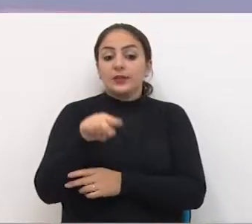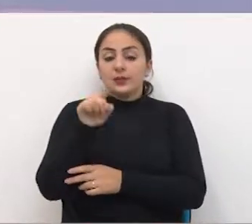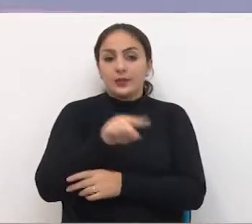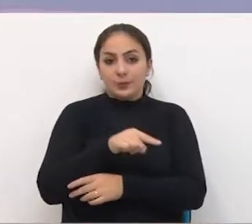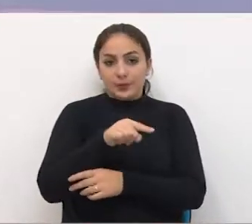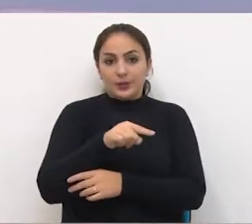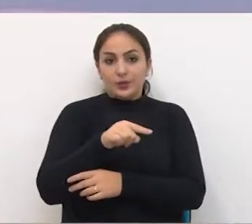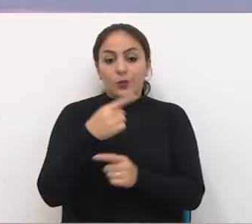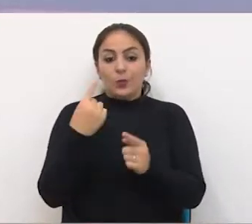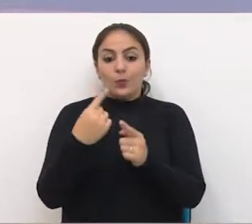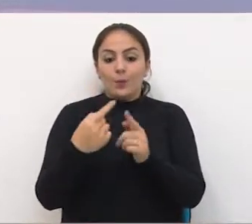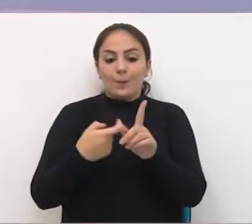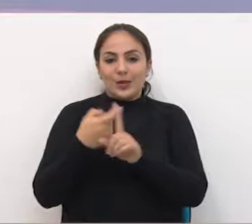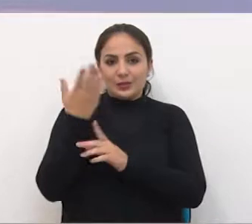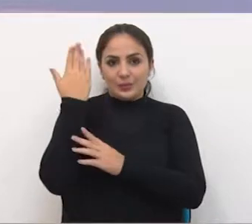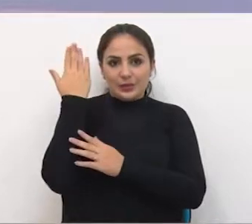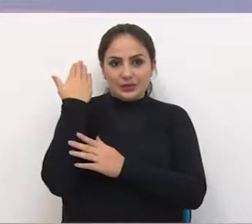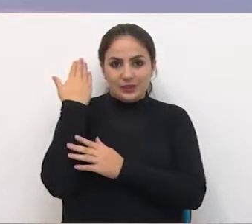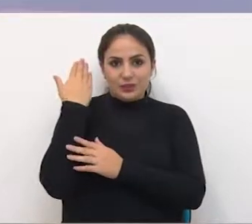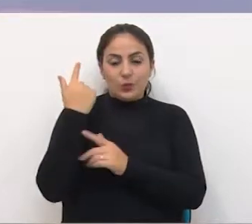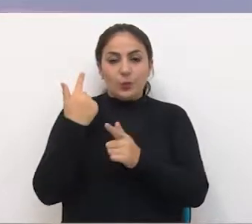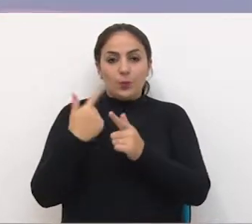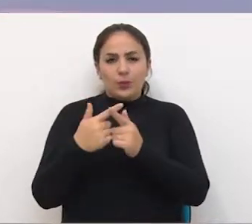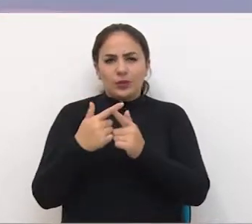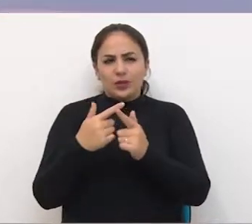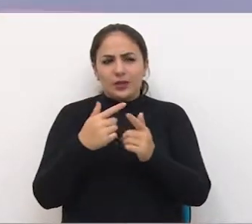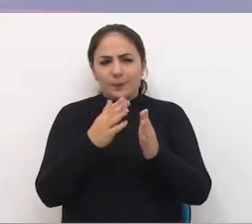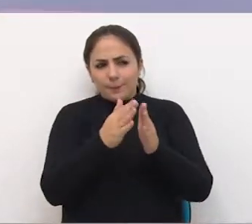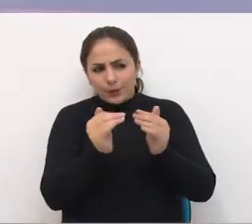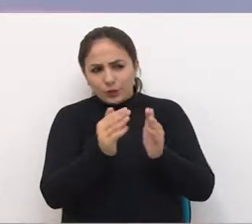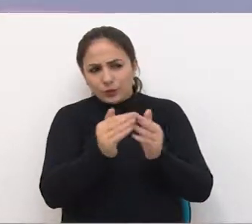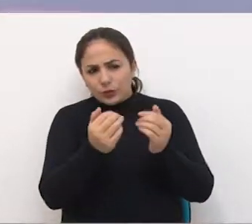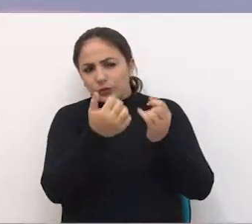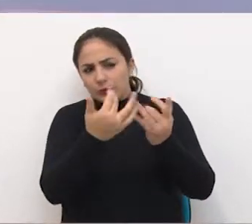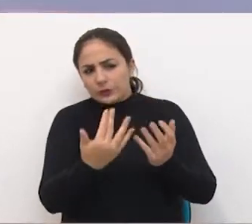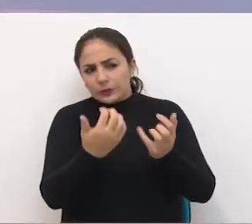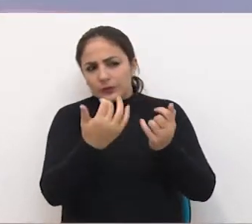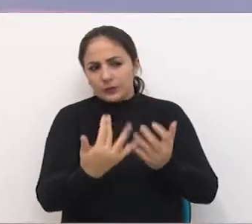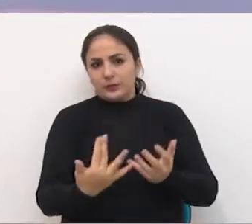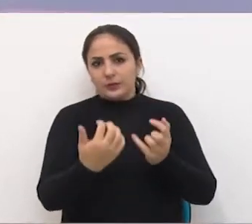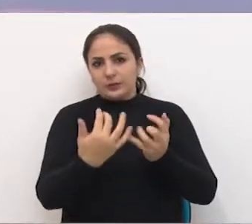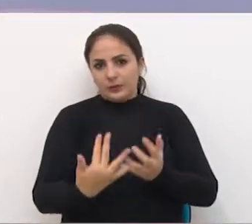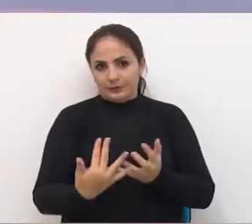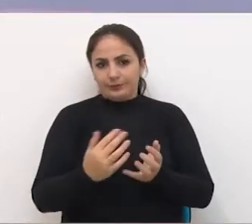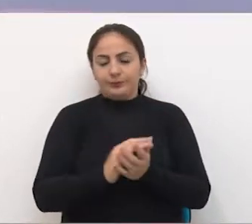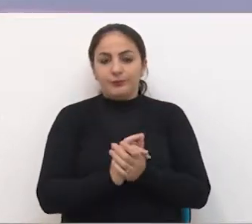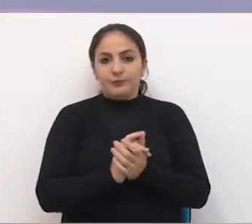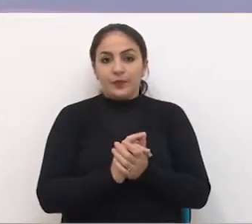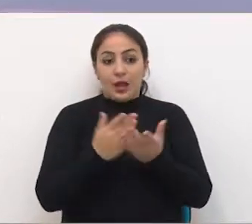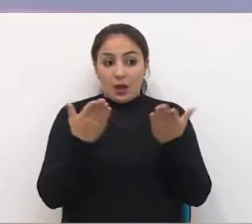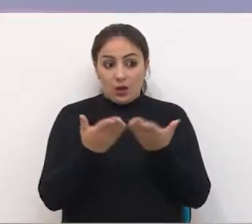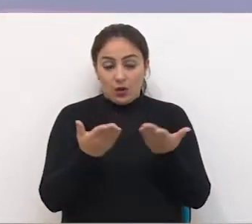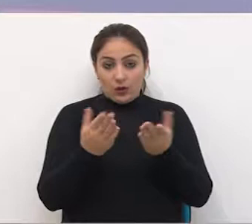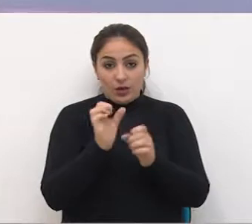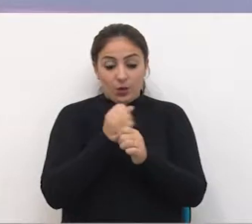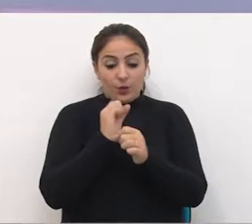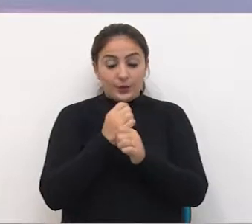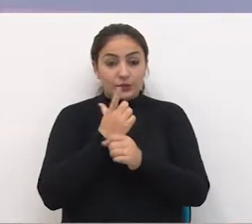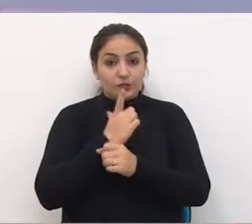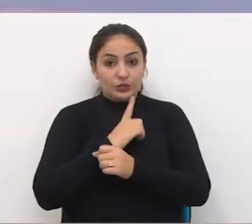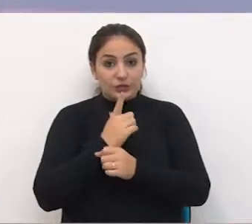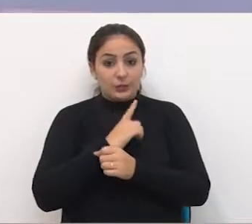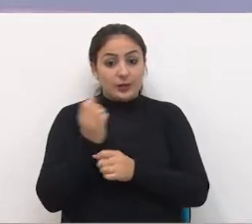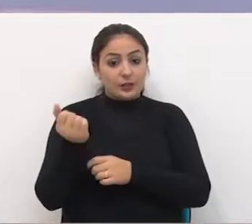cancelamento publicado no mês passado, depois de uma série de pedidos de esclarecimentos. Dentre as obras, estavam